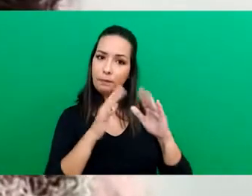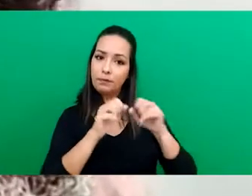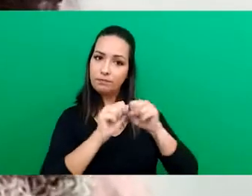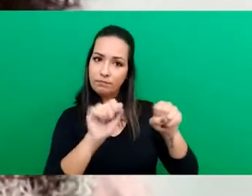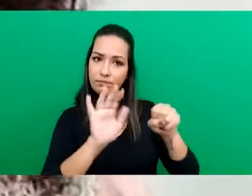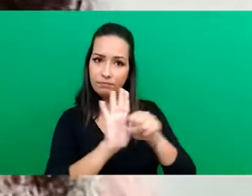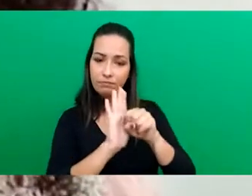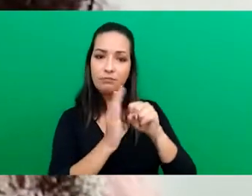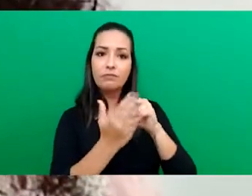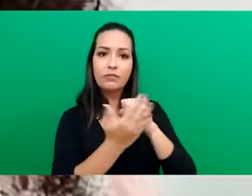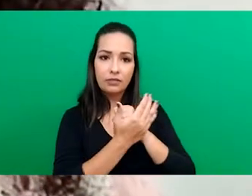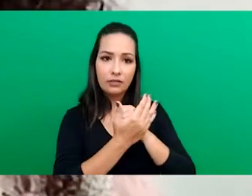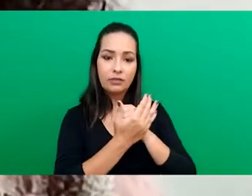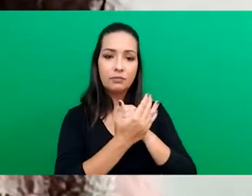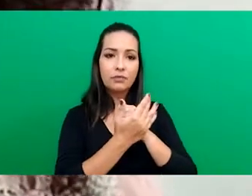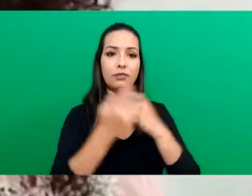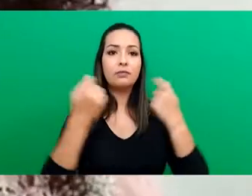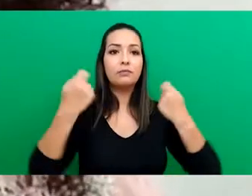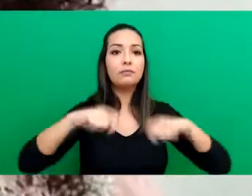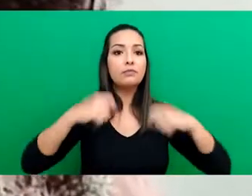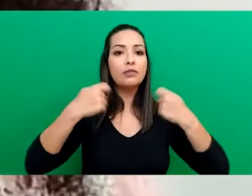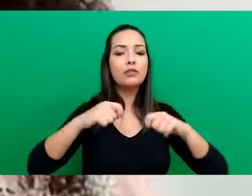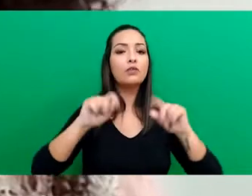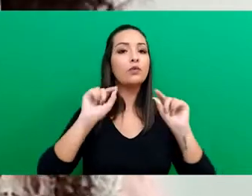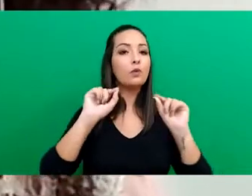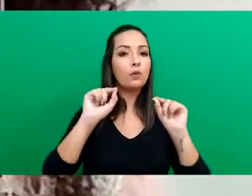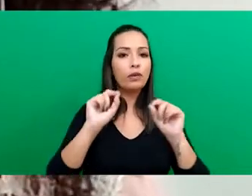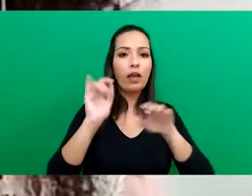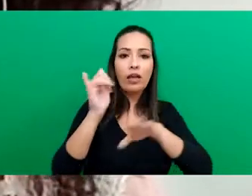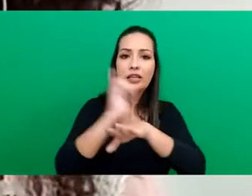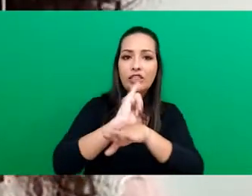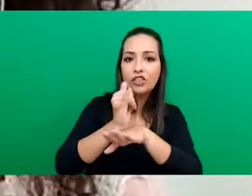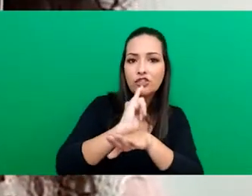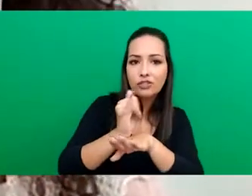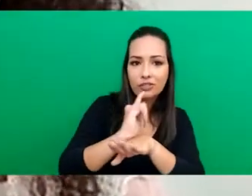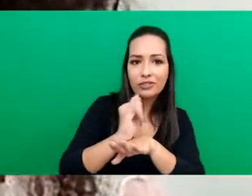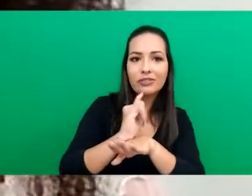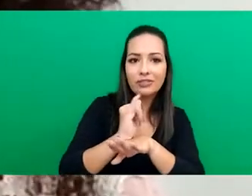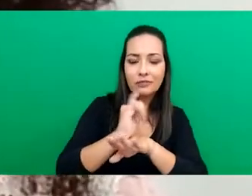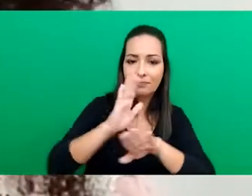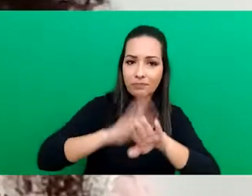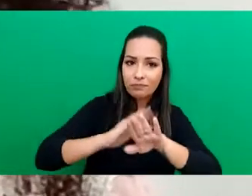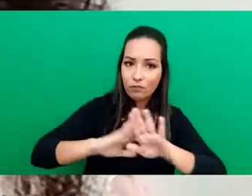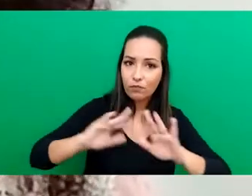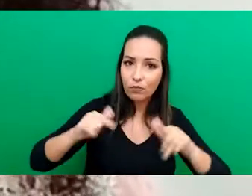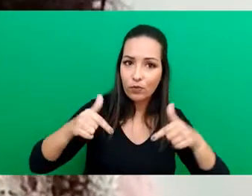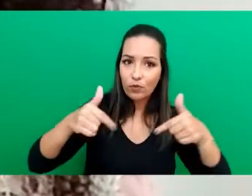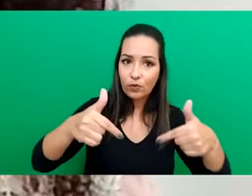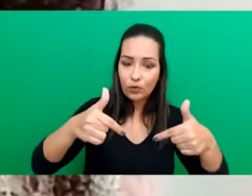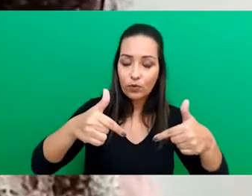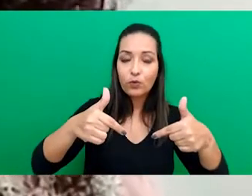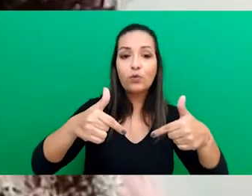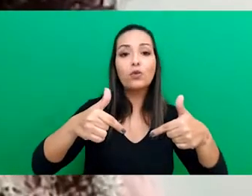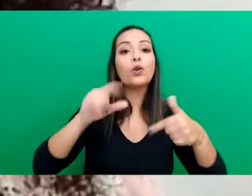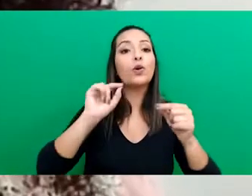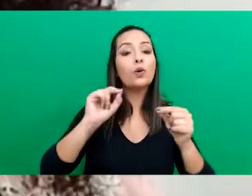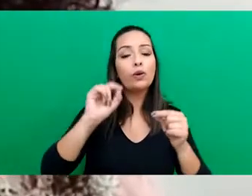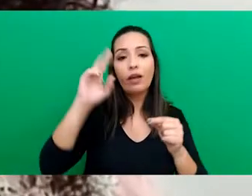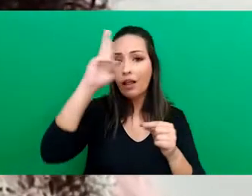pandemia, eles necessitaram buscar estratégias para manutenção das suas ações, o que